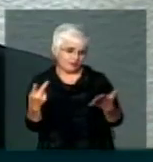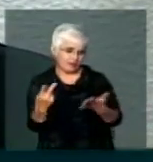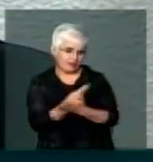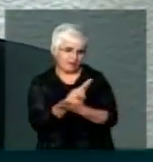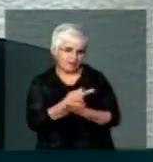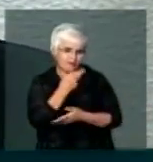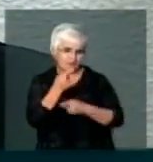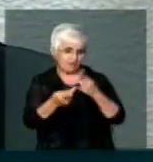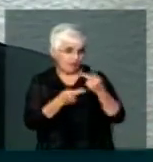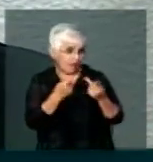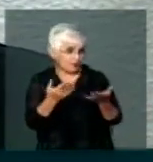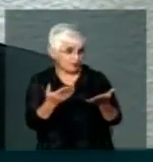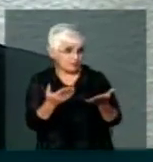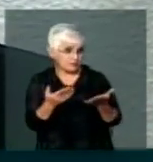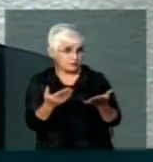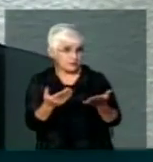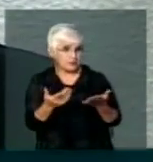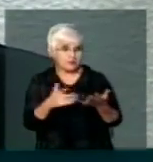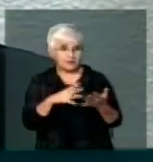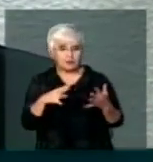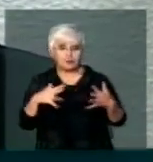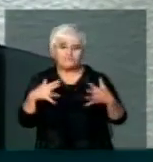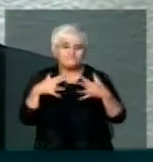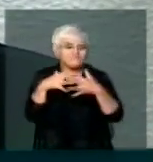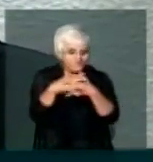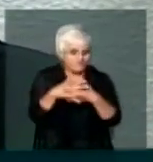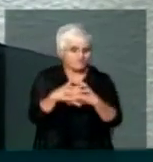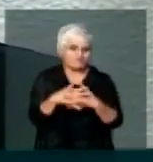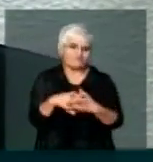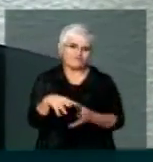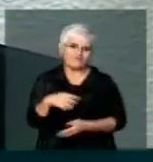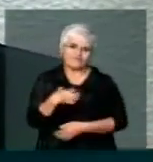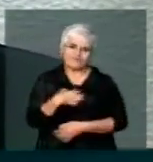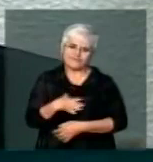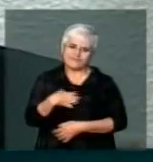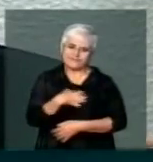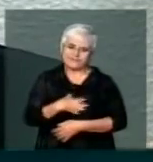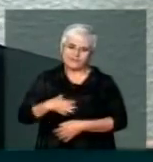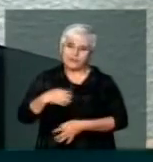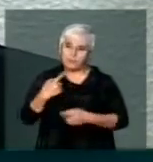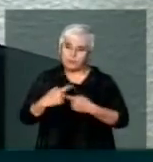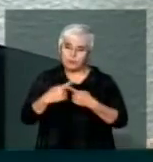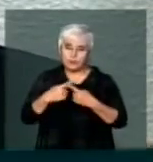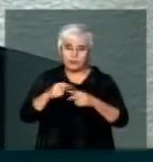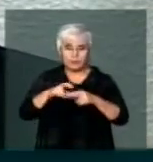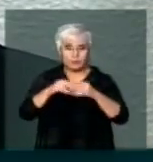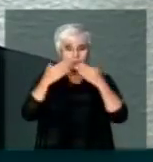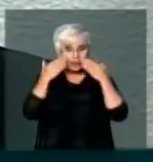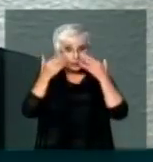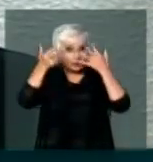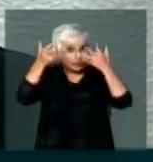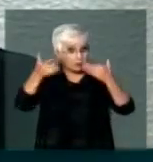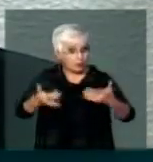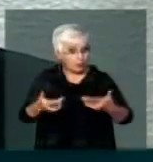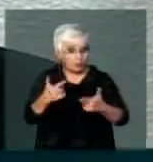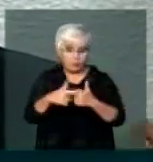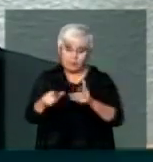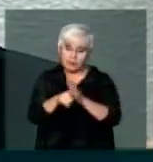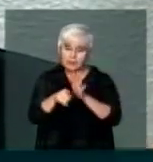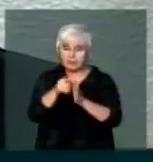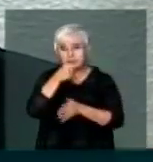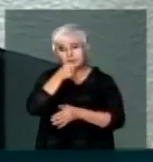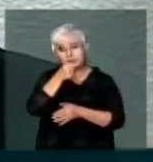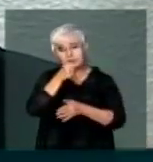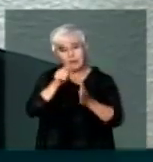e afirmações que estão sendo feitas gera um desconforto Principalmente pela exposição Isso é um problema da mídia, né?